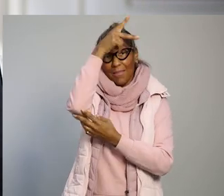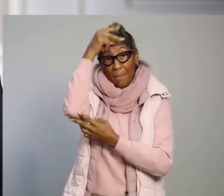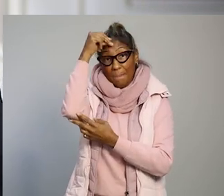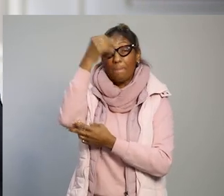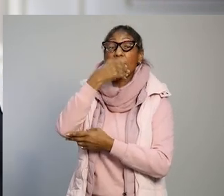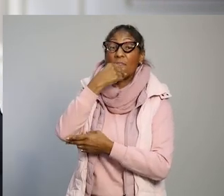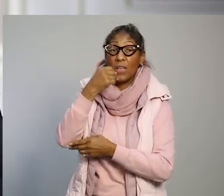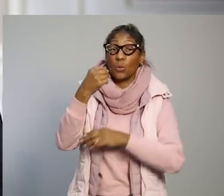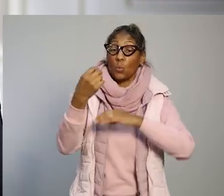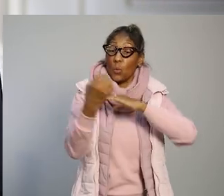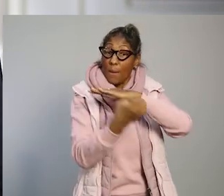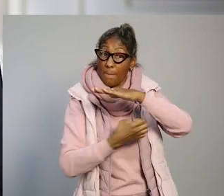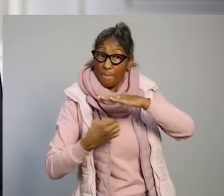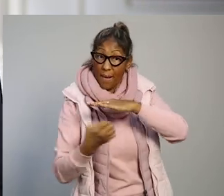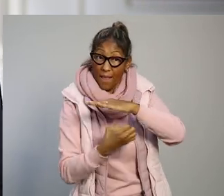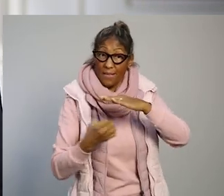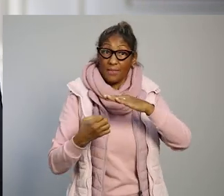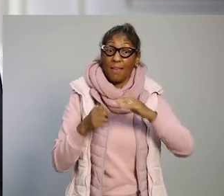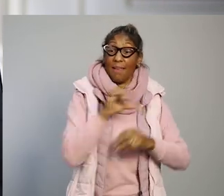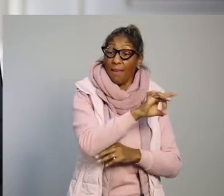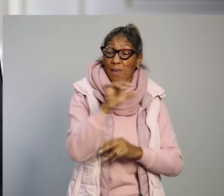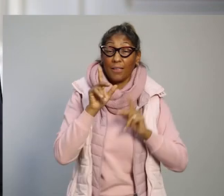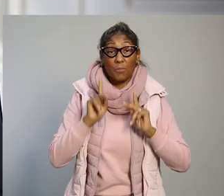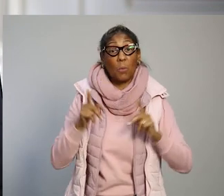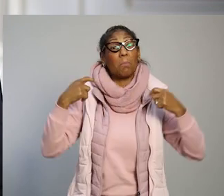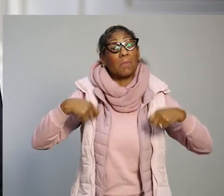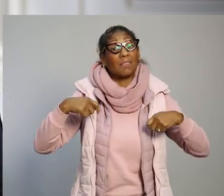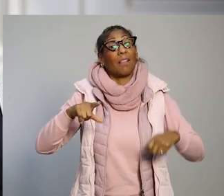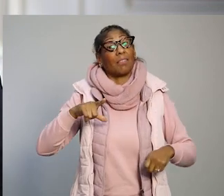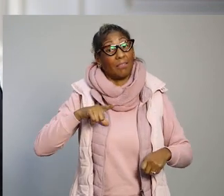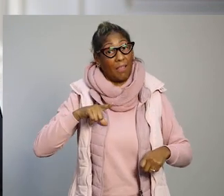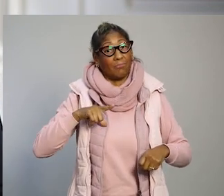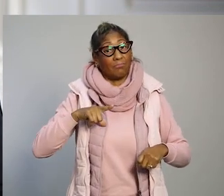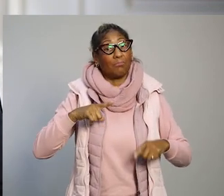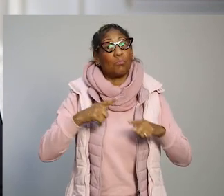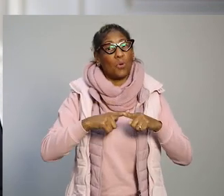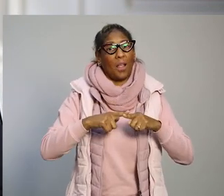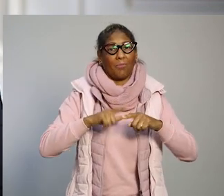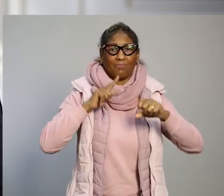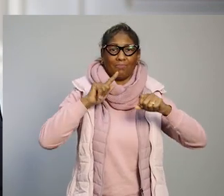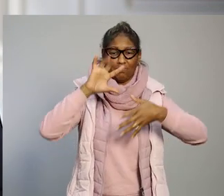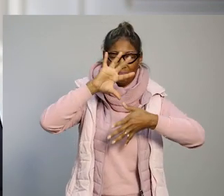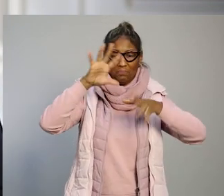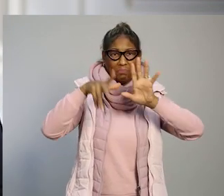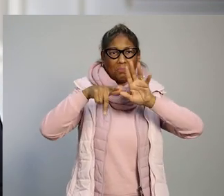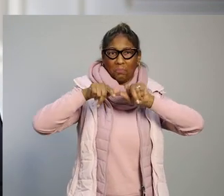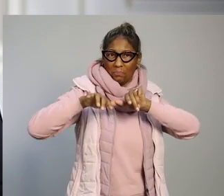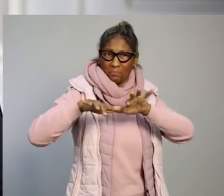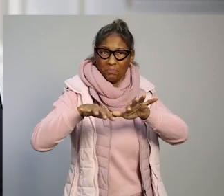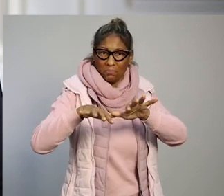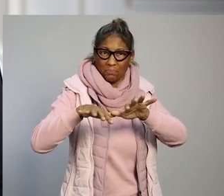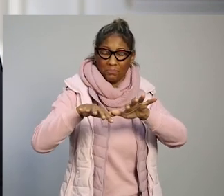prefeitos, empresas e pessoas devem ter em decorrência dos movimentos da pandemia.